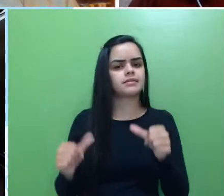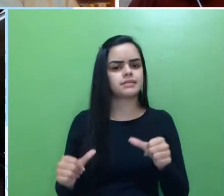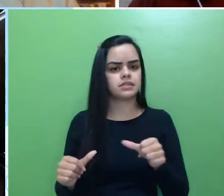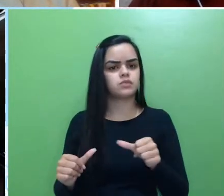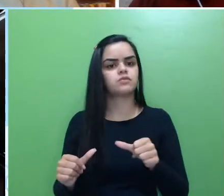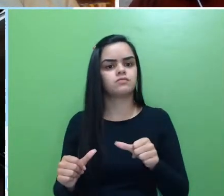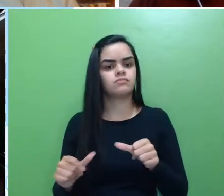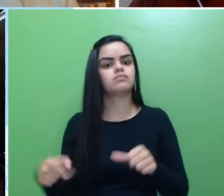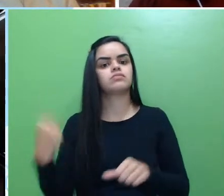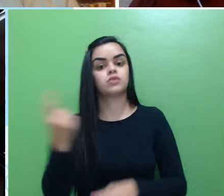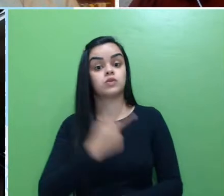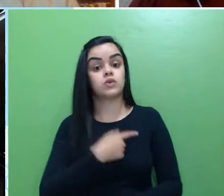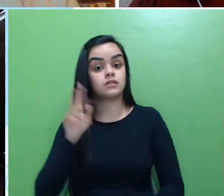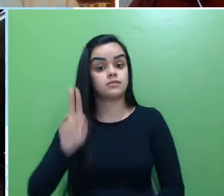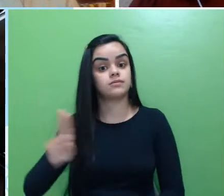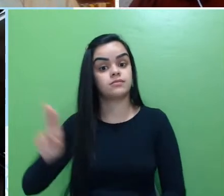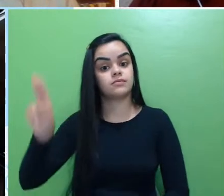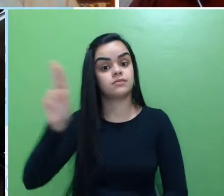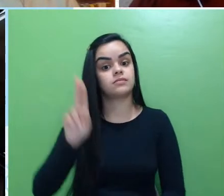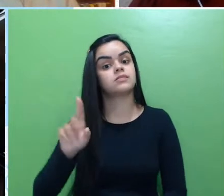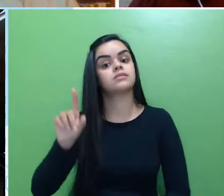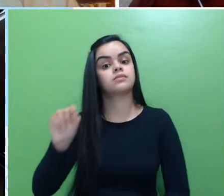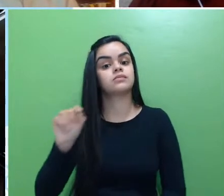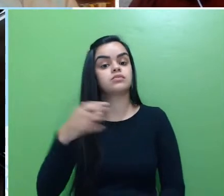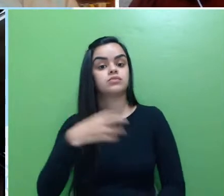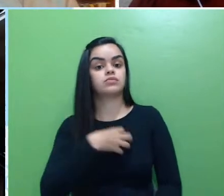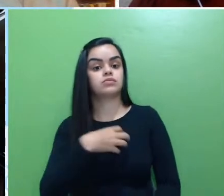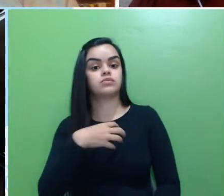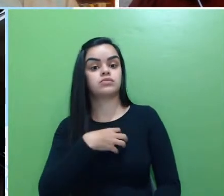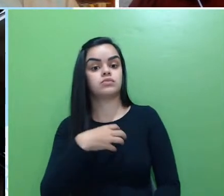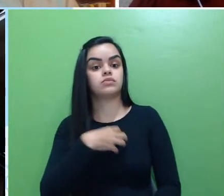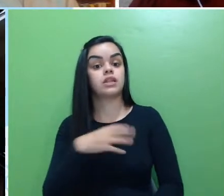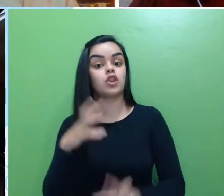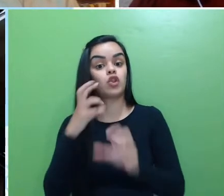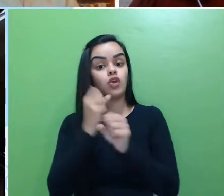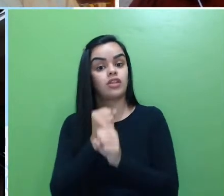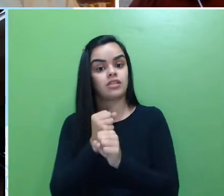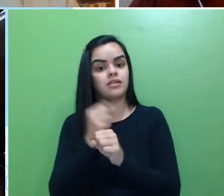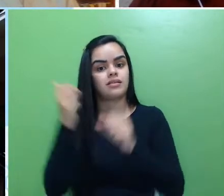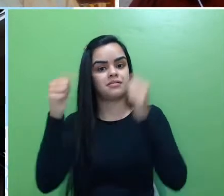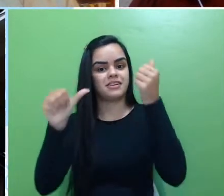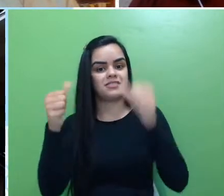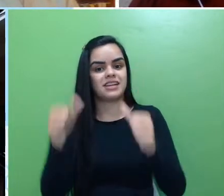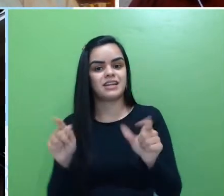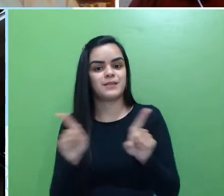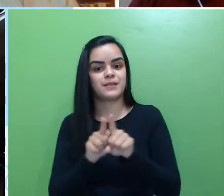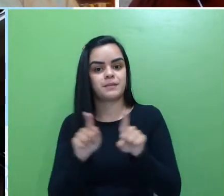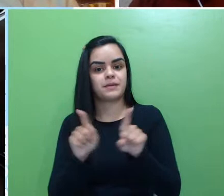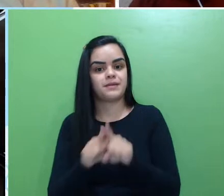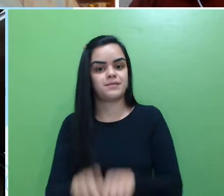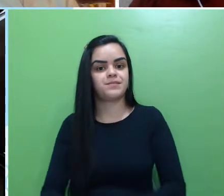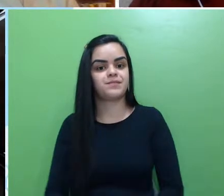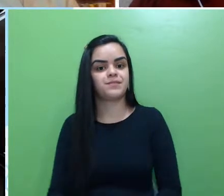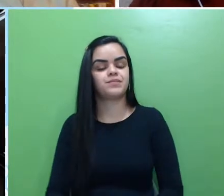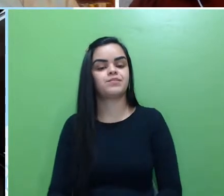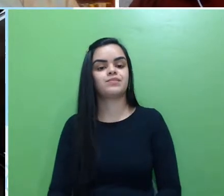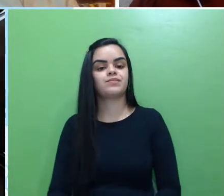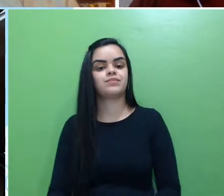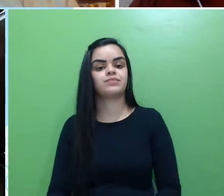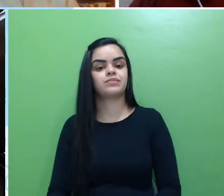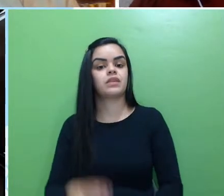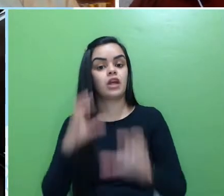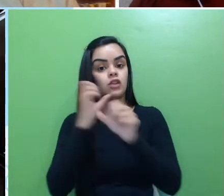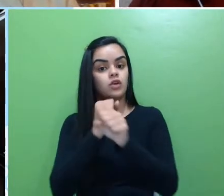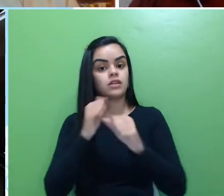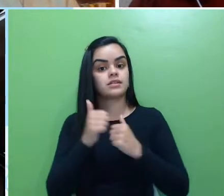então nós utilizaremos um formato de nota para avaliação, né, e aí a partir da nota, com